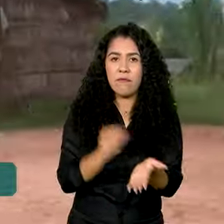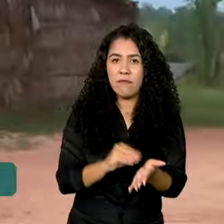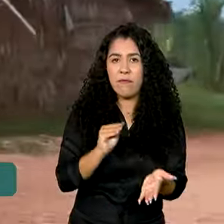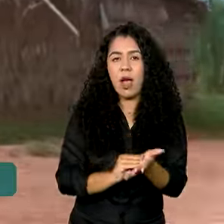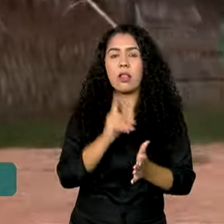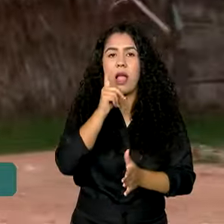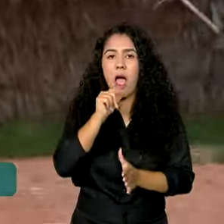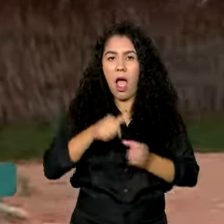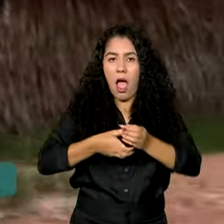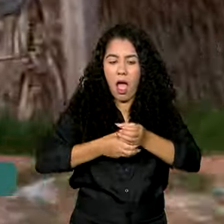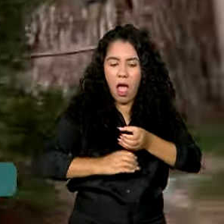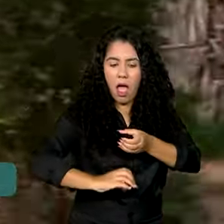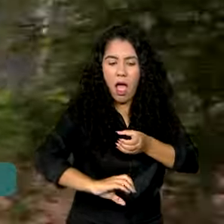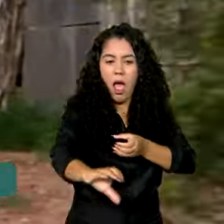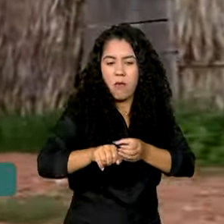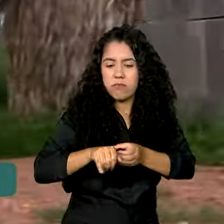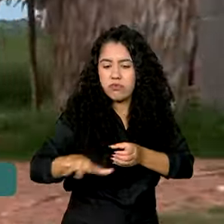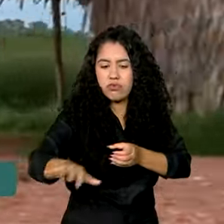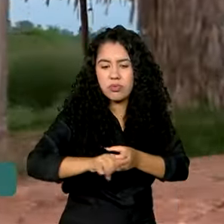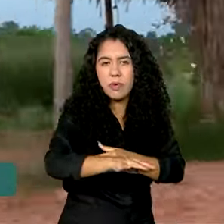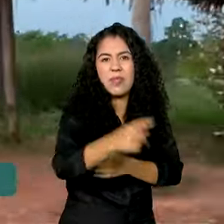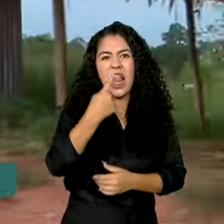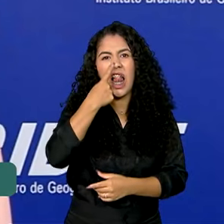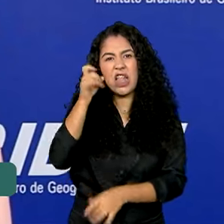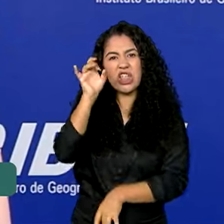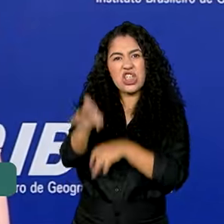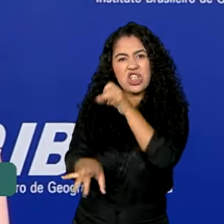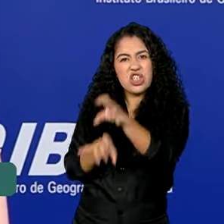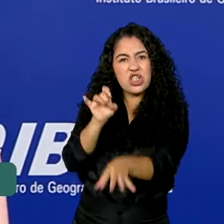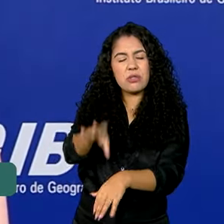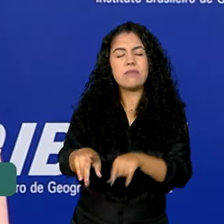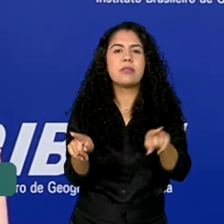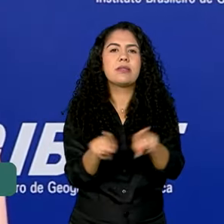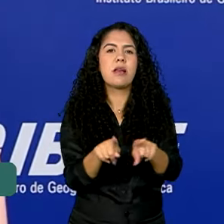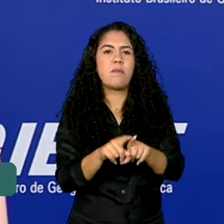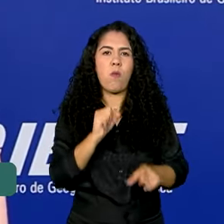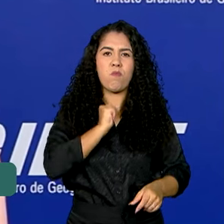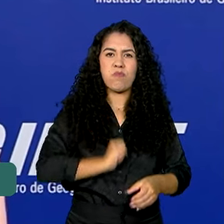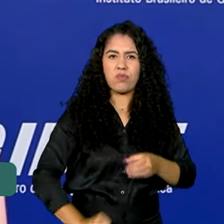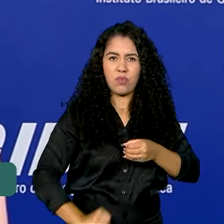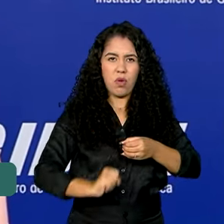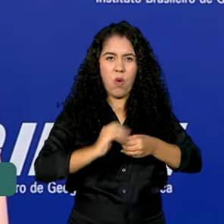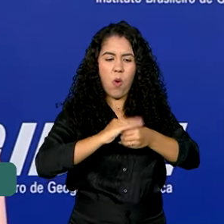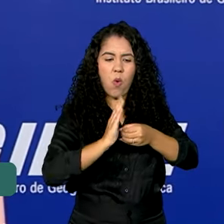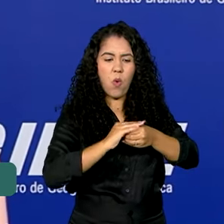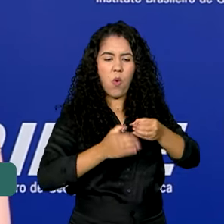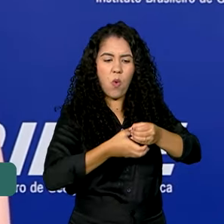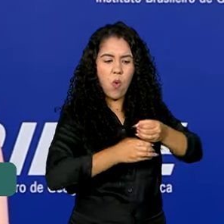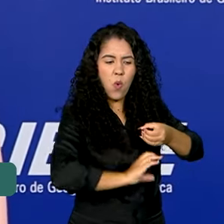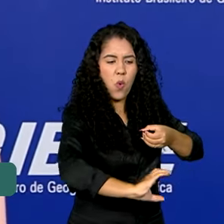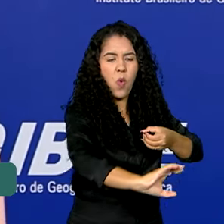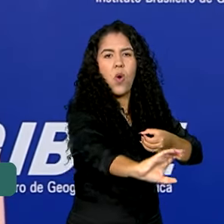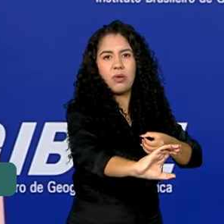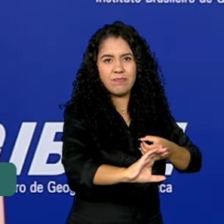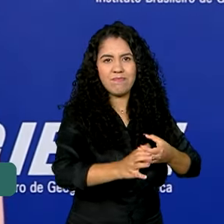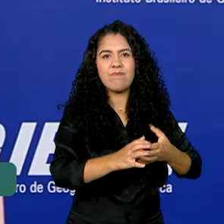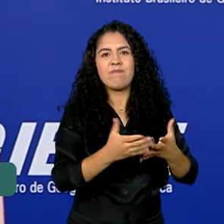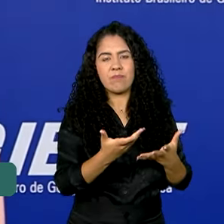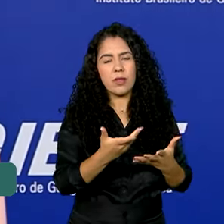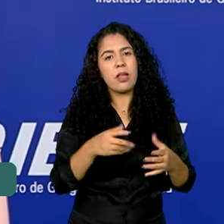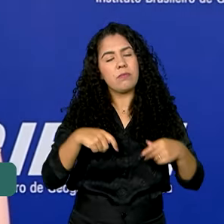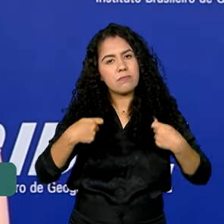água e a destinação de lixo e do esgoto. É considerado um domicílio com uma situação de maior adequabilidade,